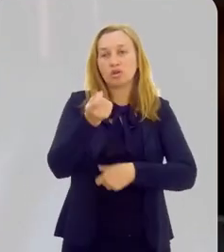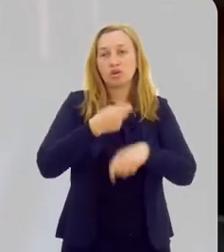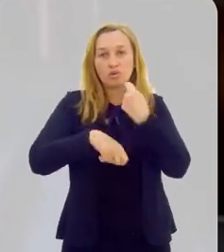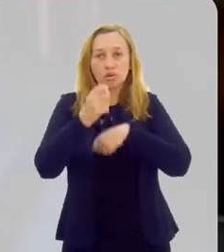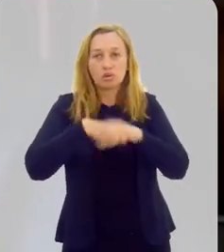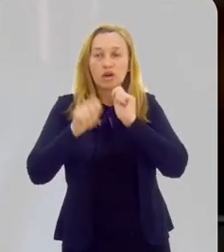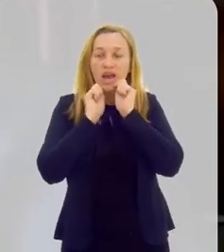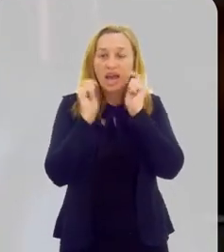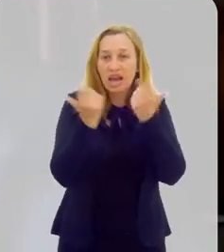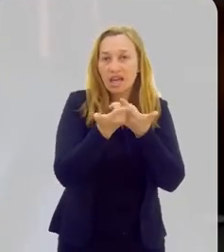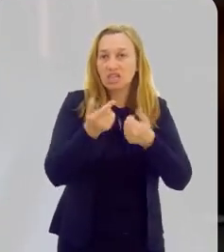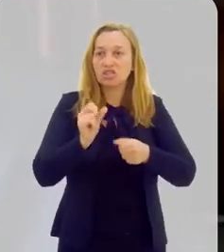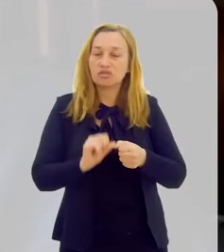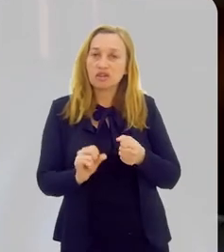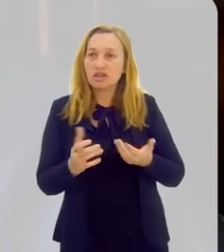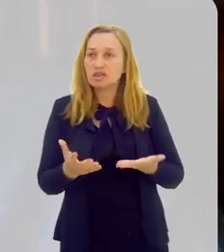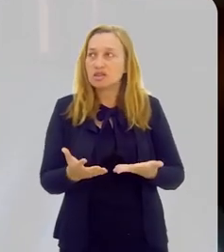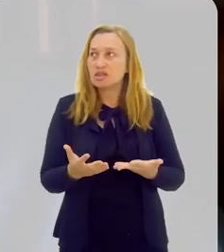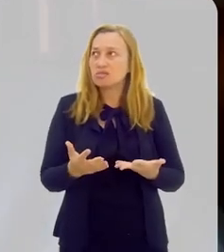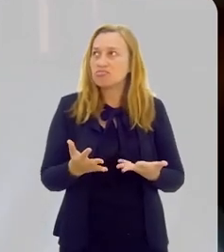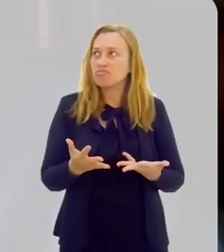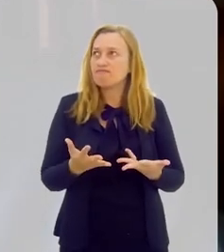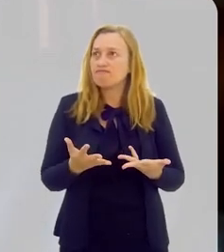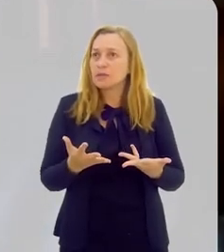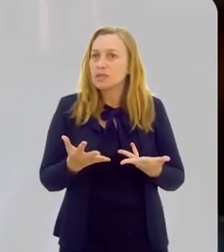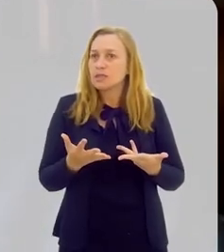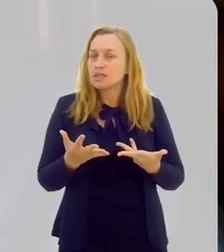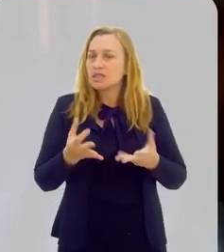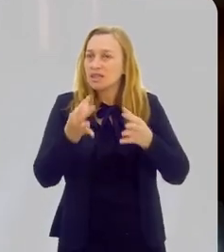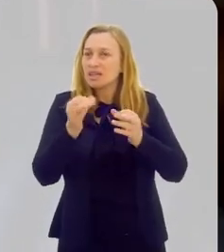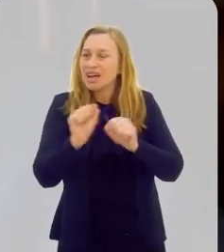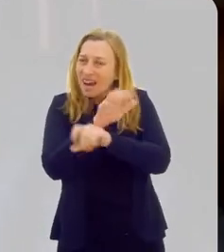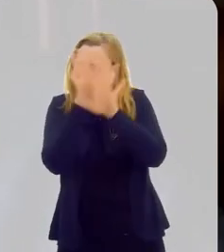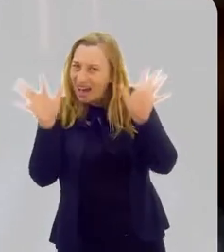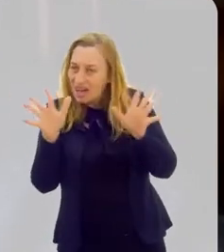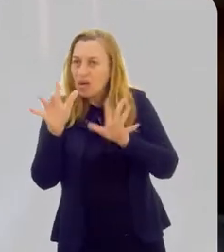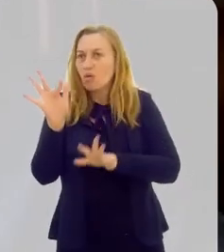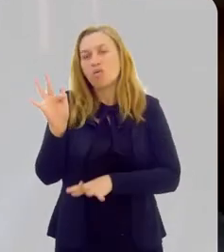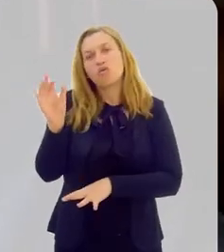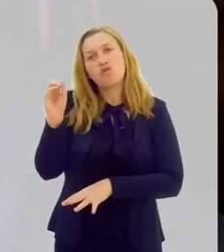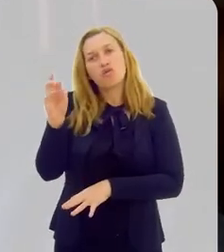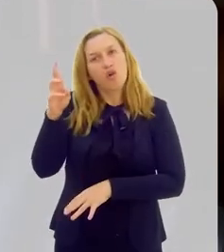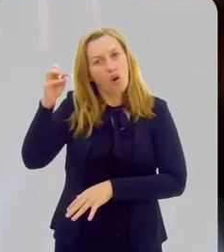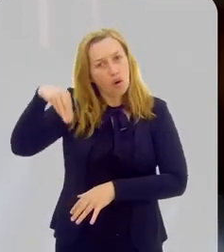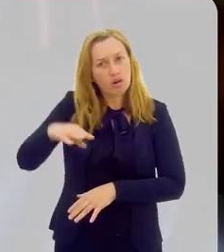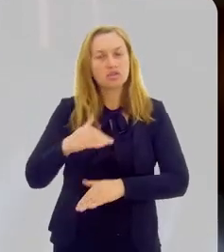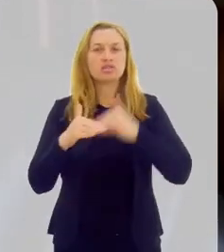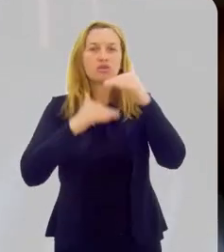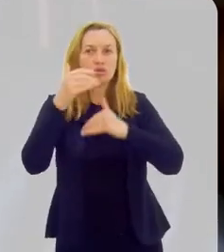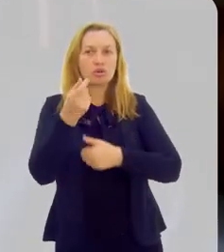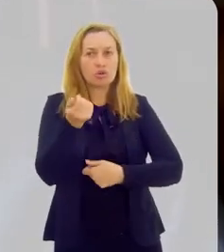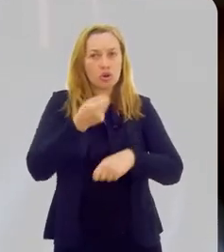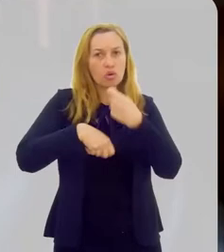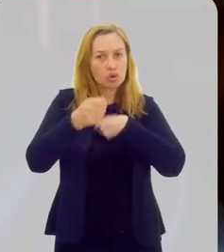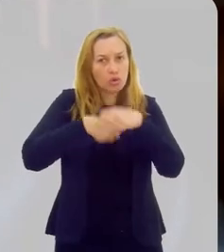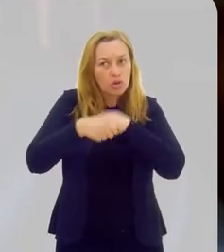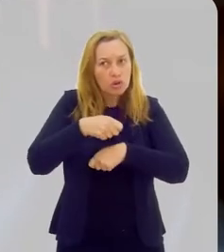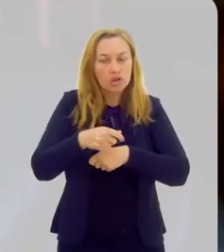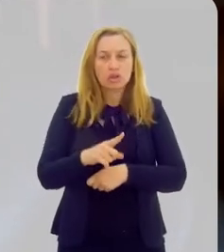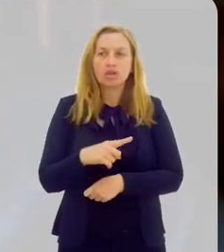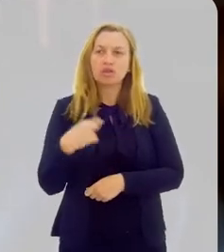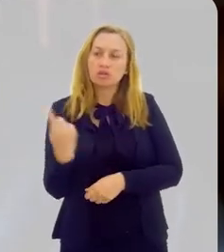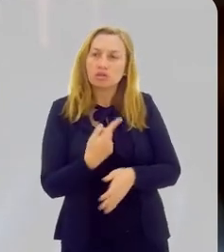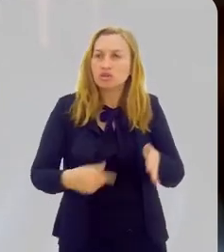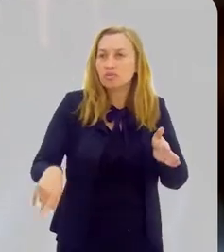desenvolvimento econômico, que a LERJ tem feito de forma bastante expressiva com o Fórum de Desenvolvimento